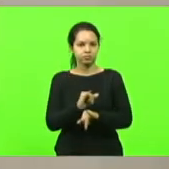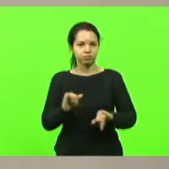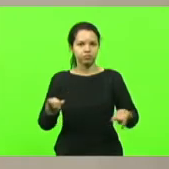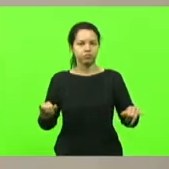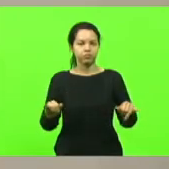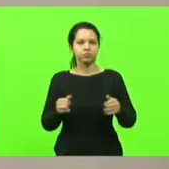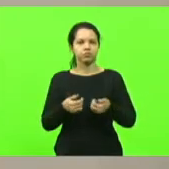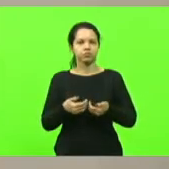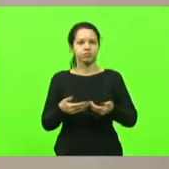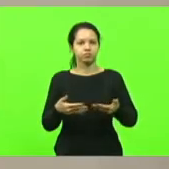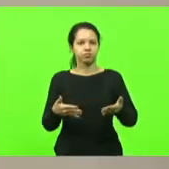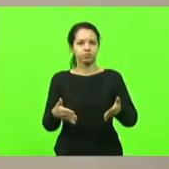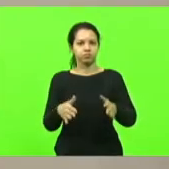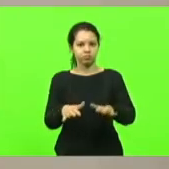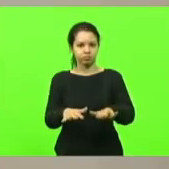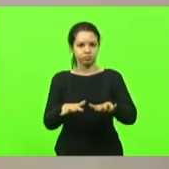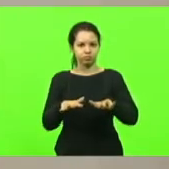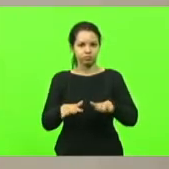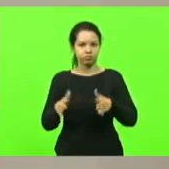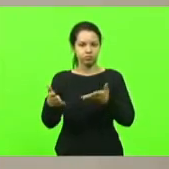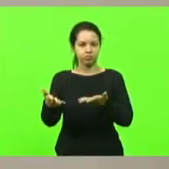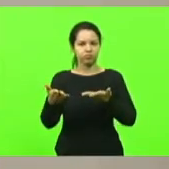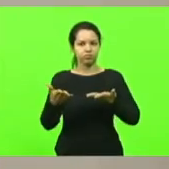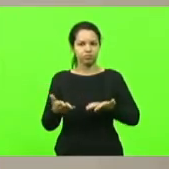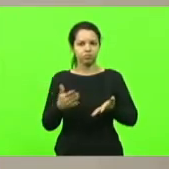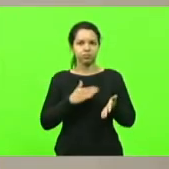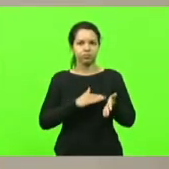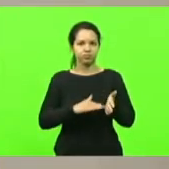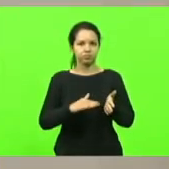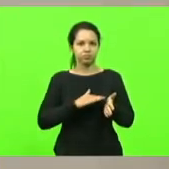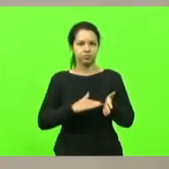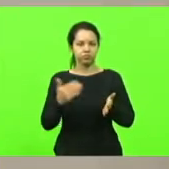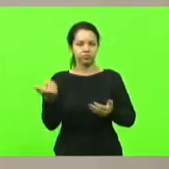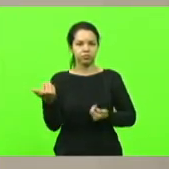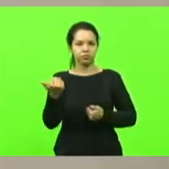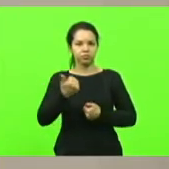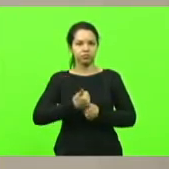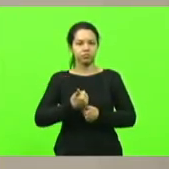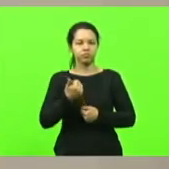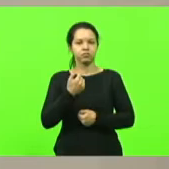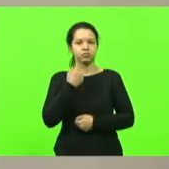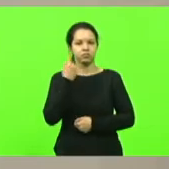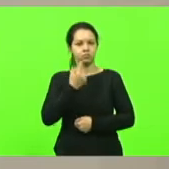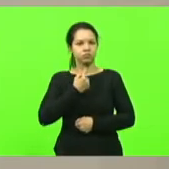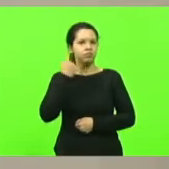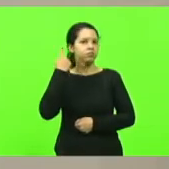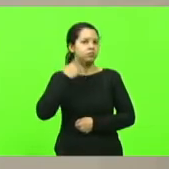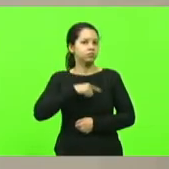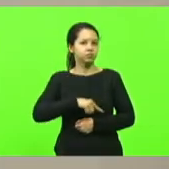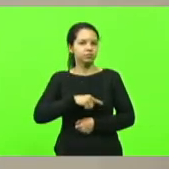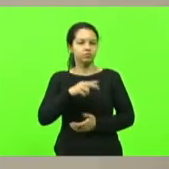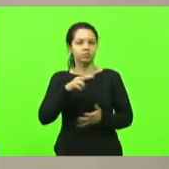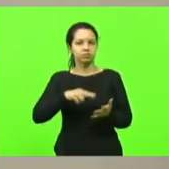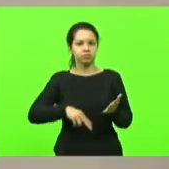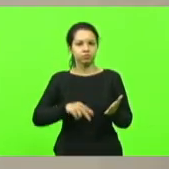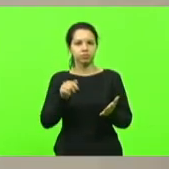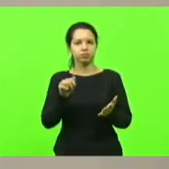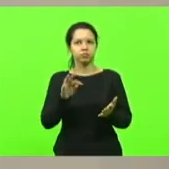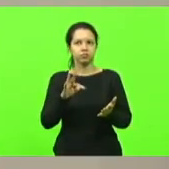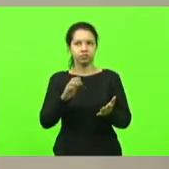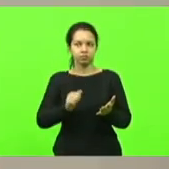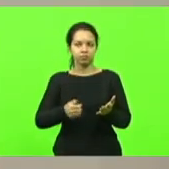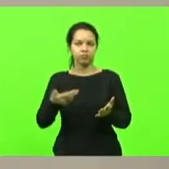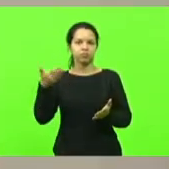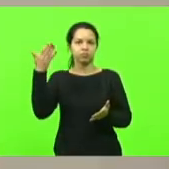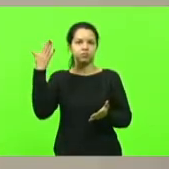presente sessão. Convido o senhor secretário, DOC, deputado Silvio Drevick, para fazer a leitura das atas das